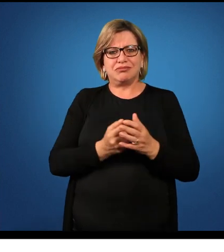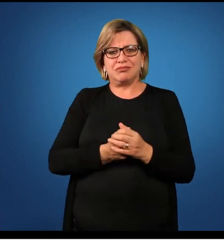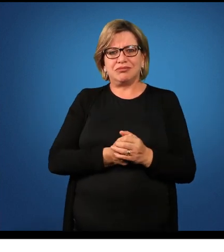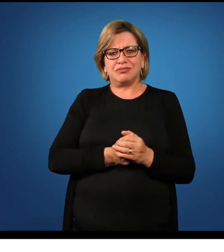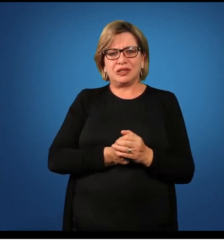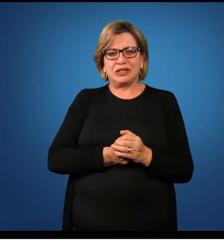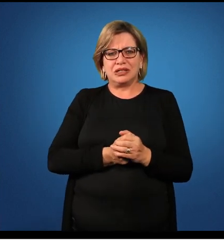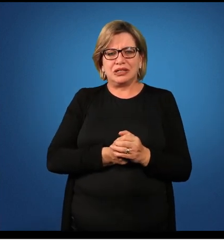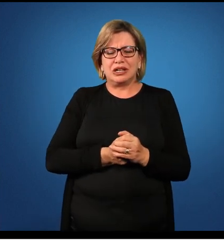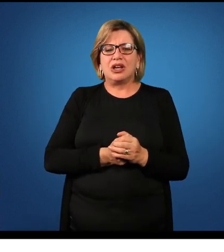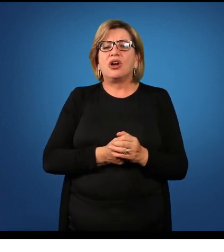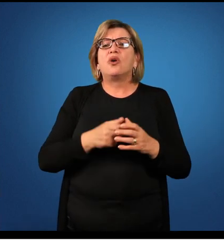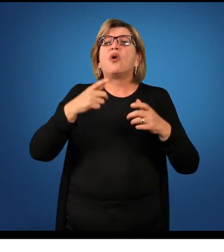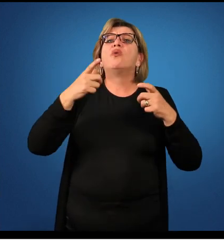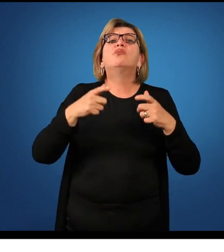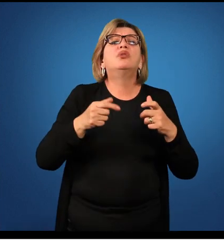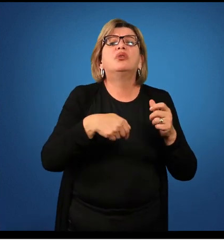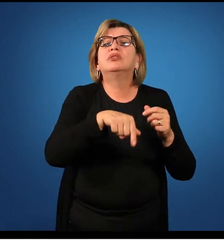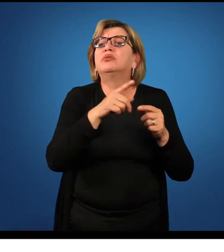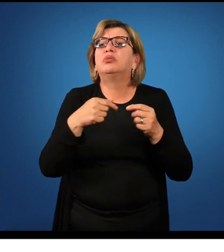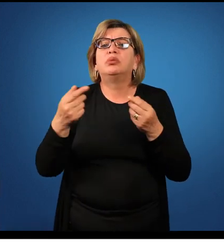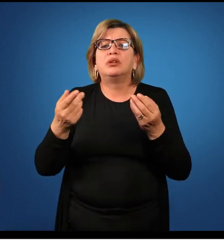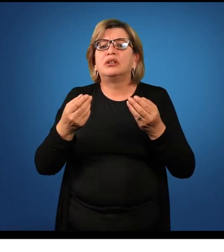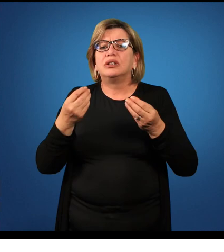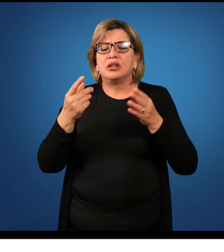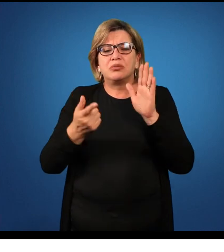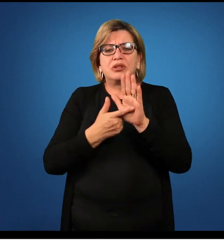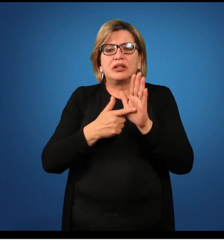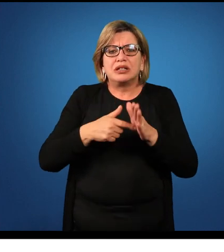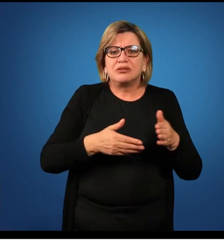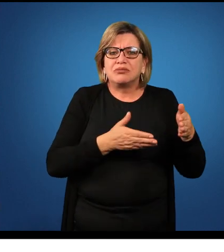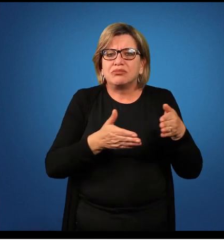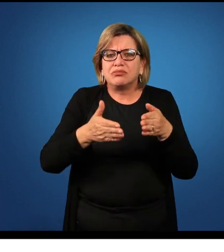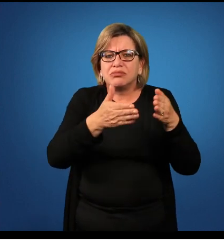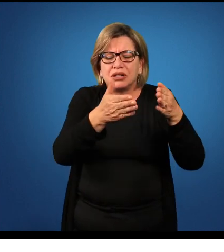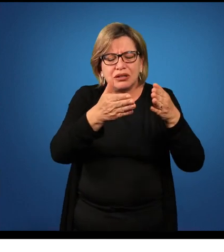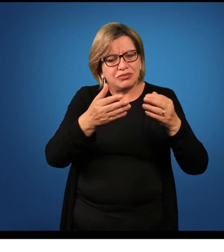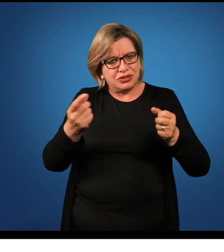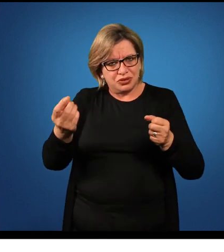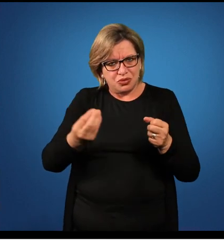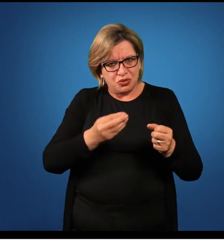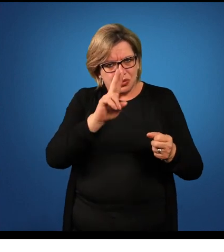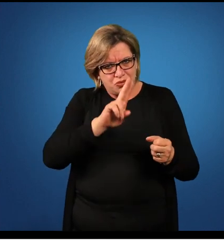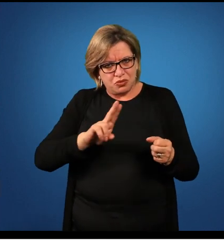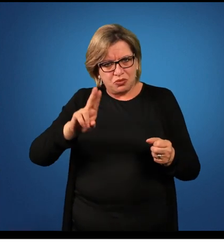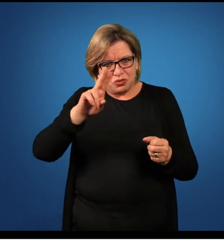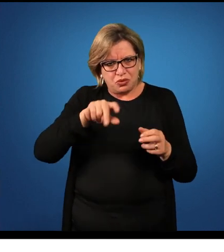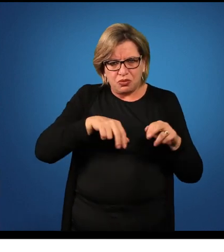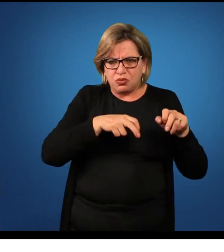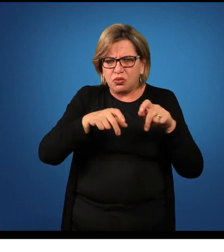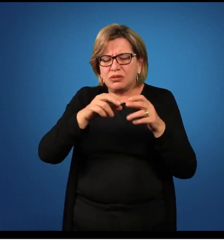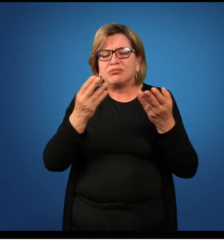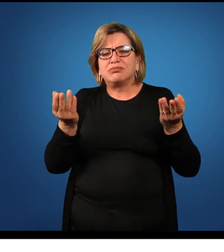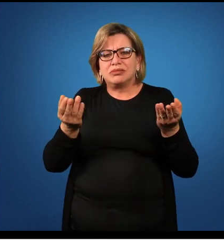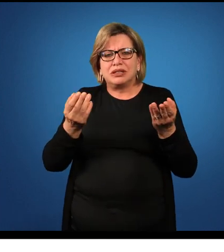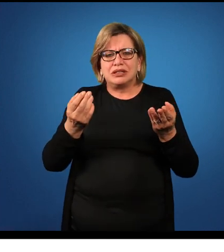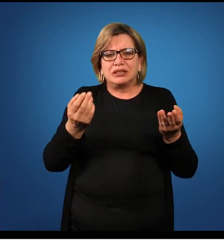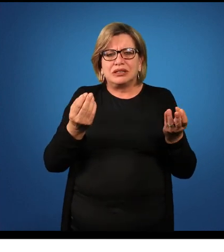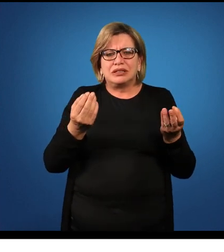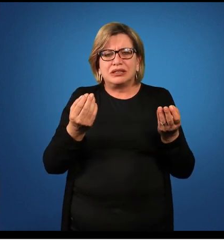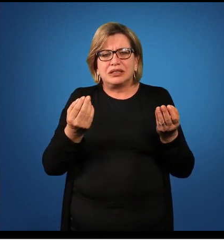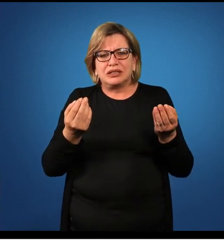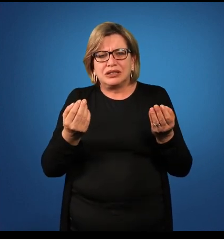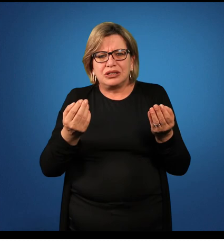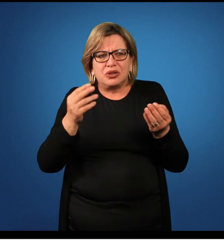por onde indica o caminho lugar vim por onde vim por ali vim pelo carreirinho vim pela estrada vim pela